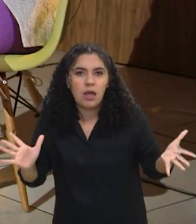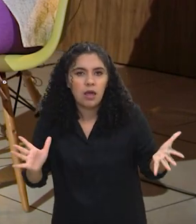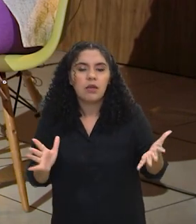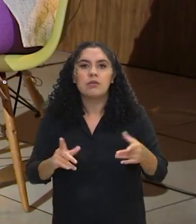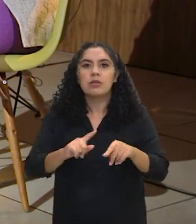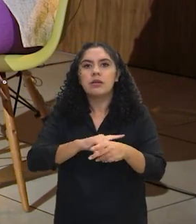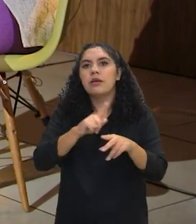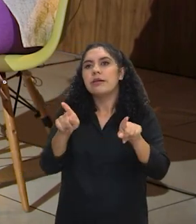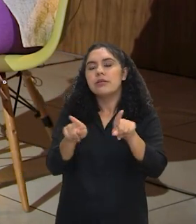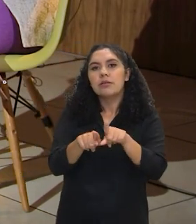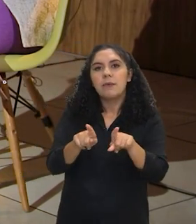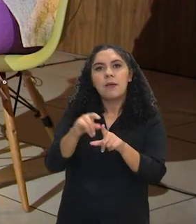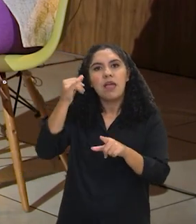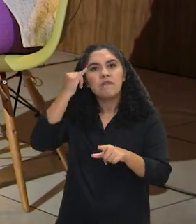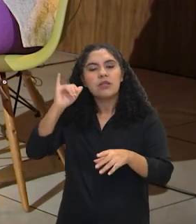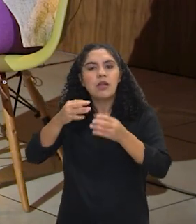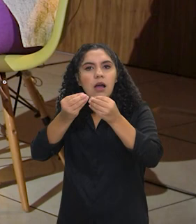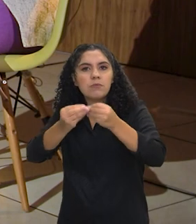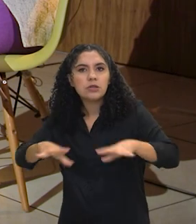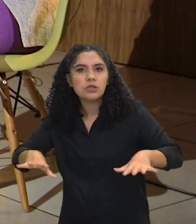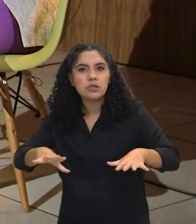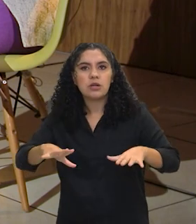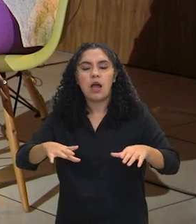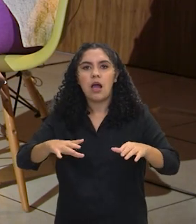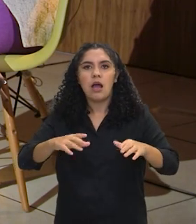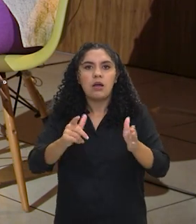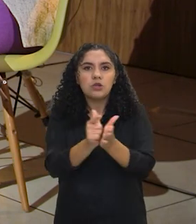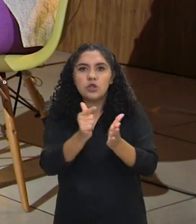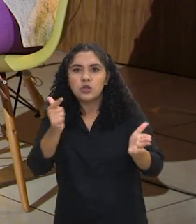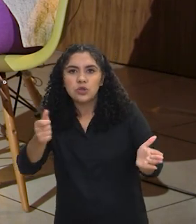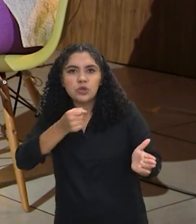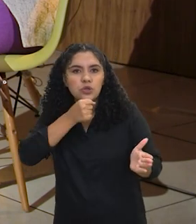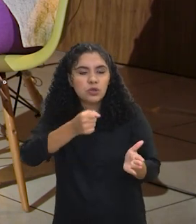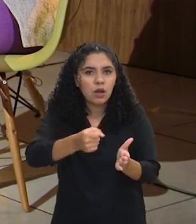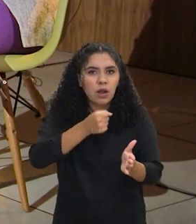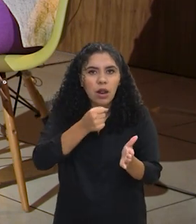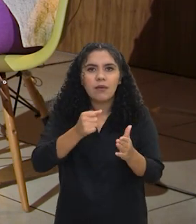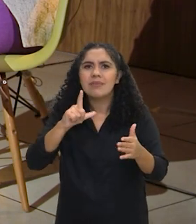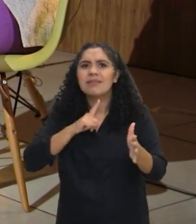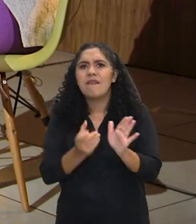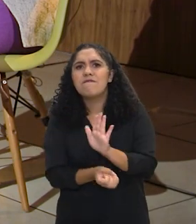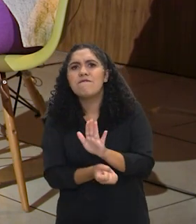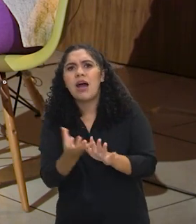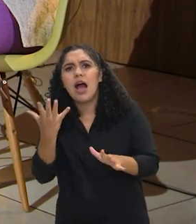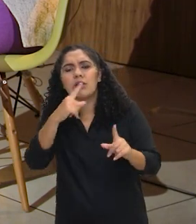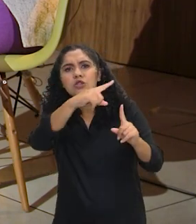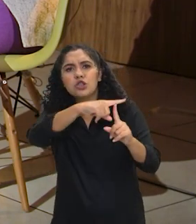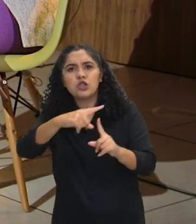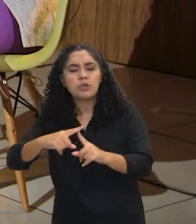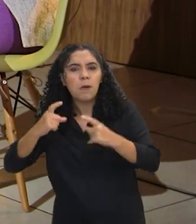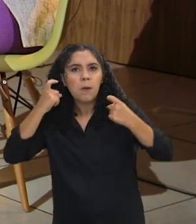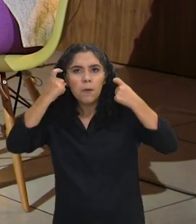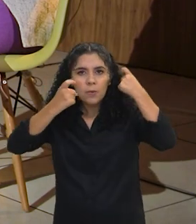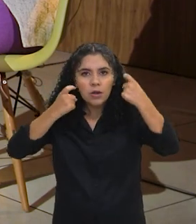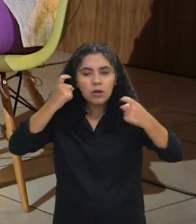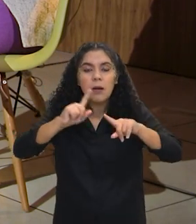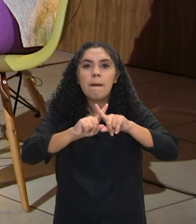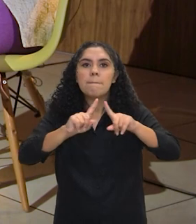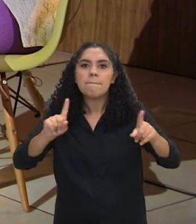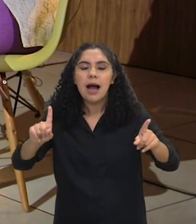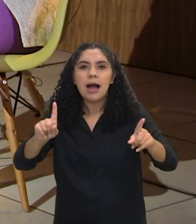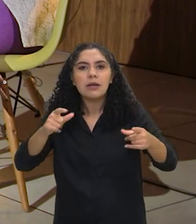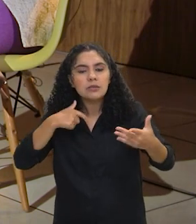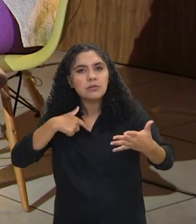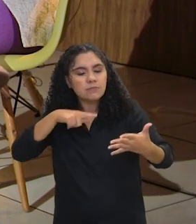ou desorganizar o ambiente do jornalismo no ambiente online. Preocupações, mas com uma boa receptividade